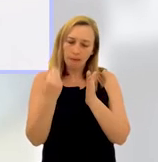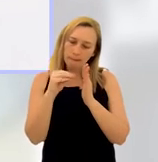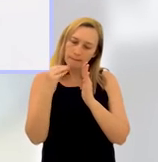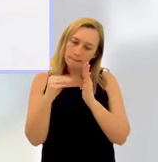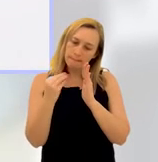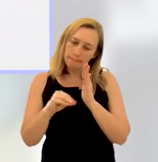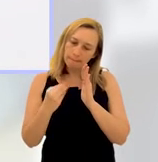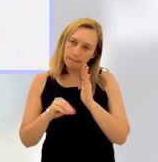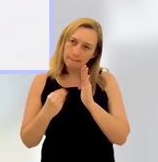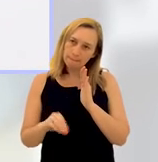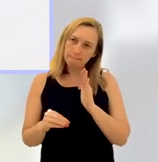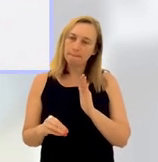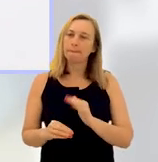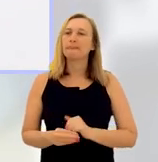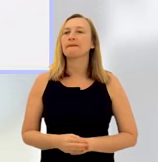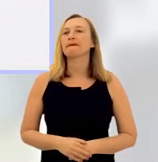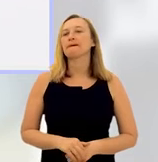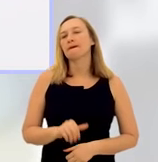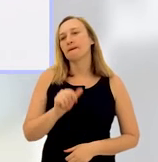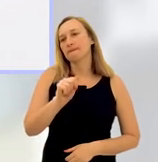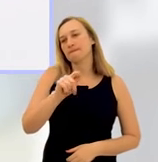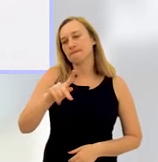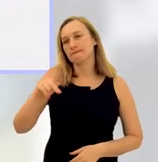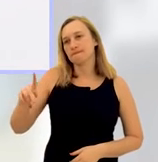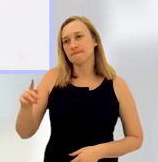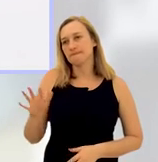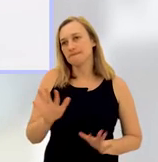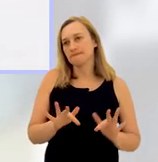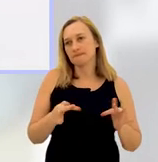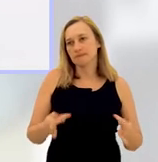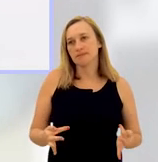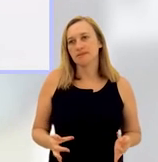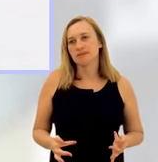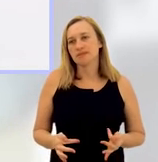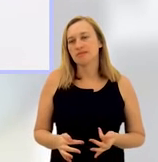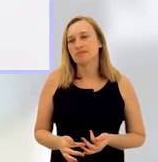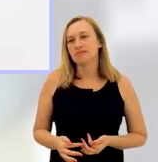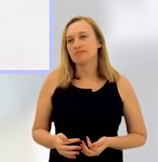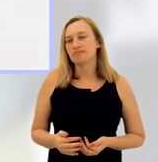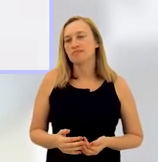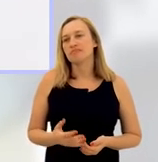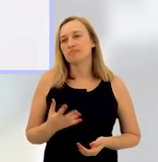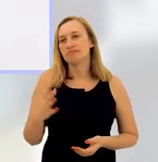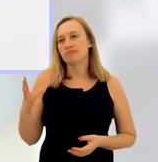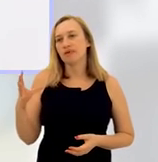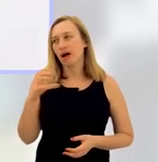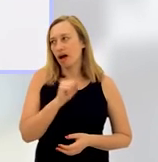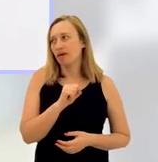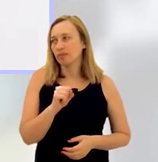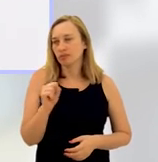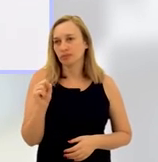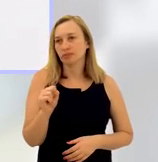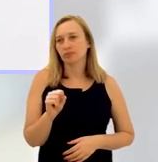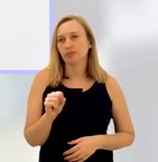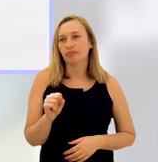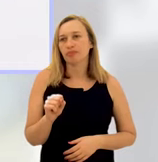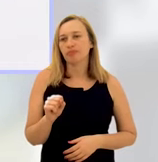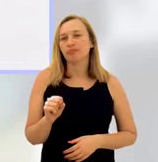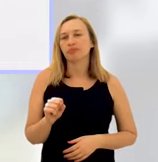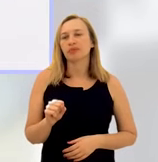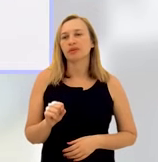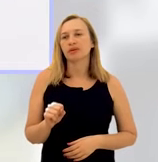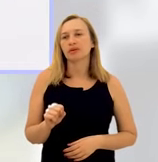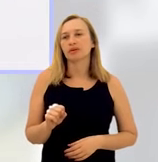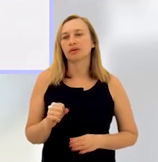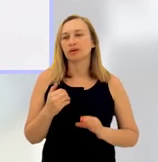Ela vai preencher. Ele é muito intuitivo, o aplicativo. E aquilo se transforma numa petição em segundos, né? Assim que ela